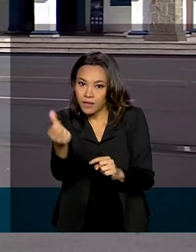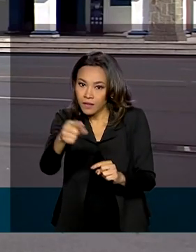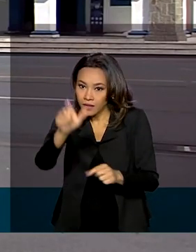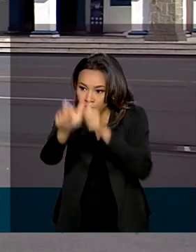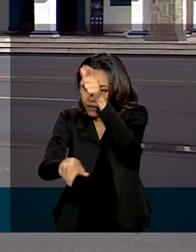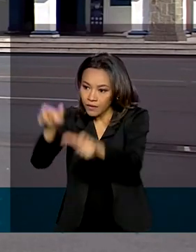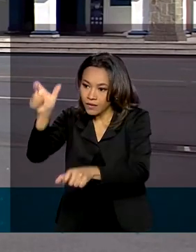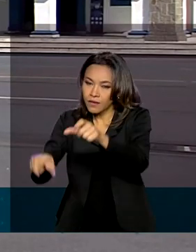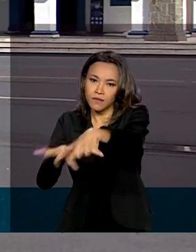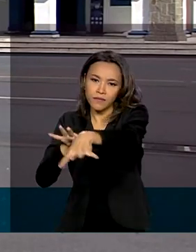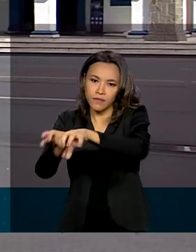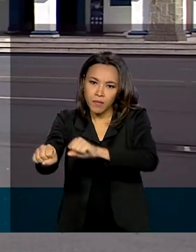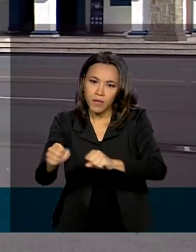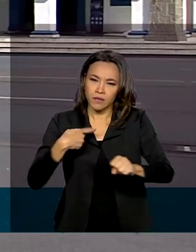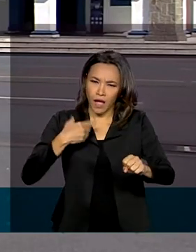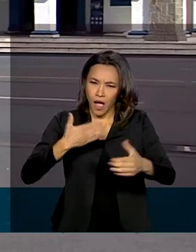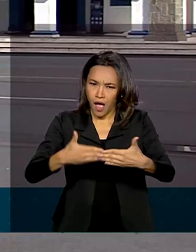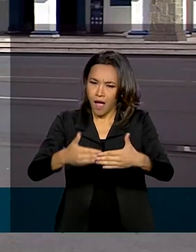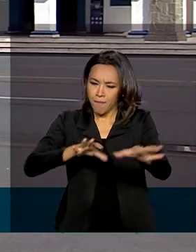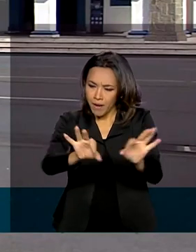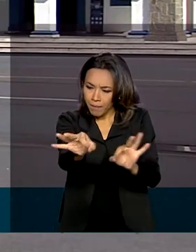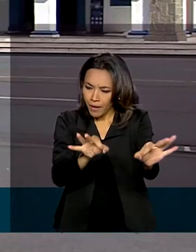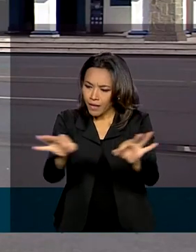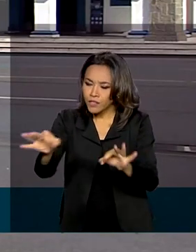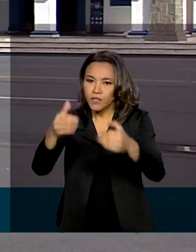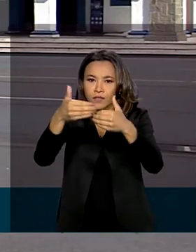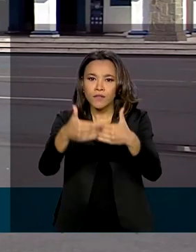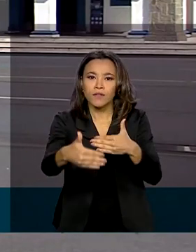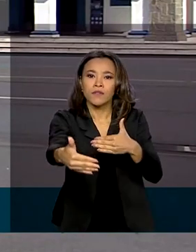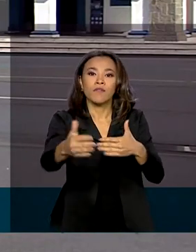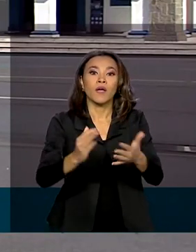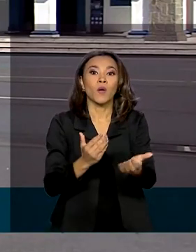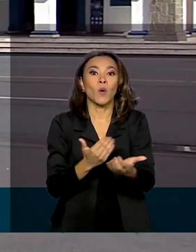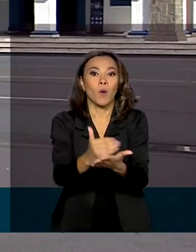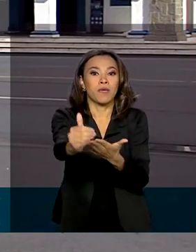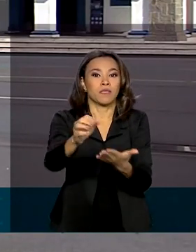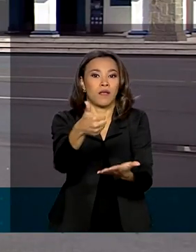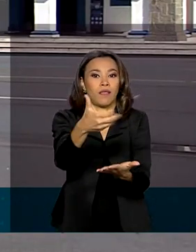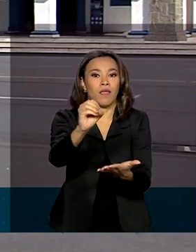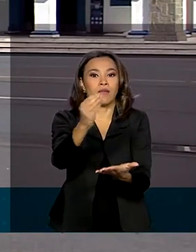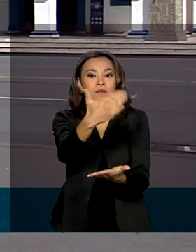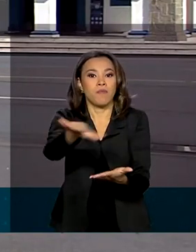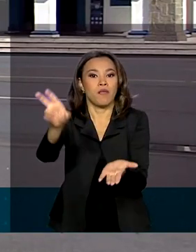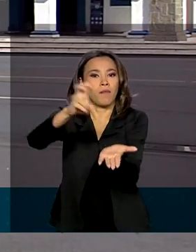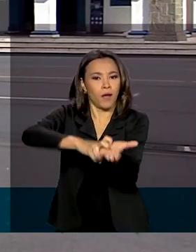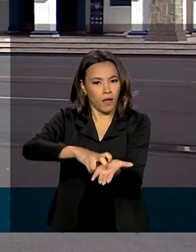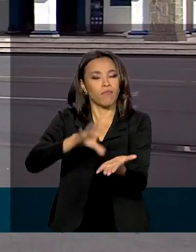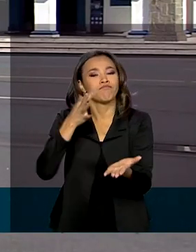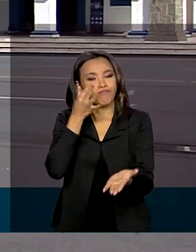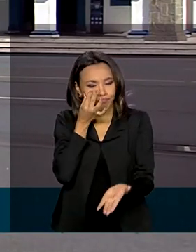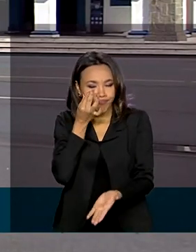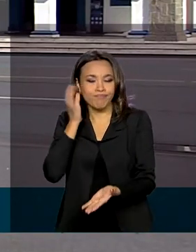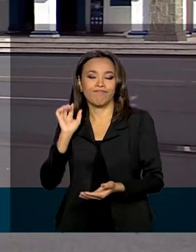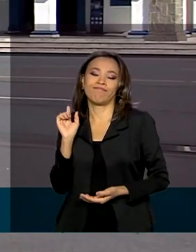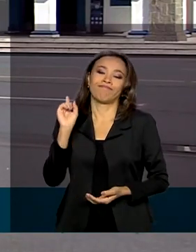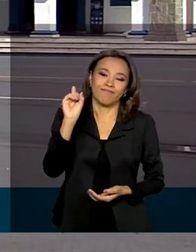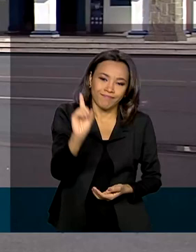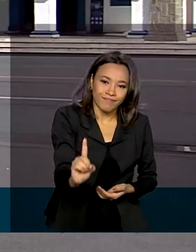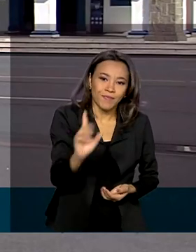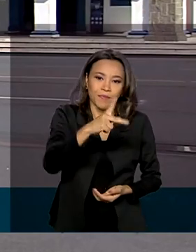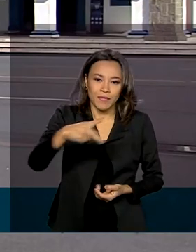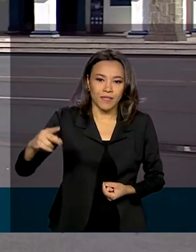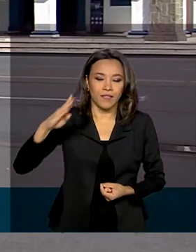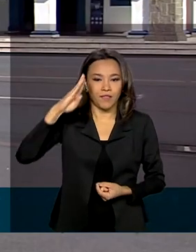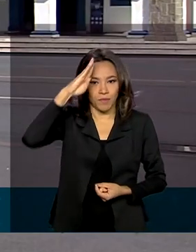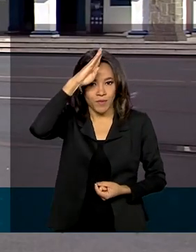preparativos para o evento, que inicia às 10h30 da manhã, e que vai contar com a presença do presidente Jair Bolsonaro e do